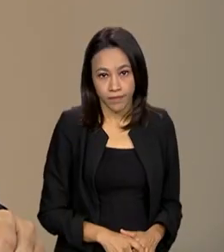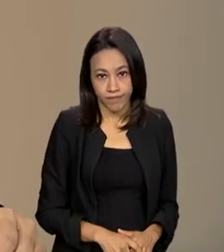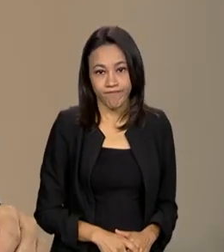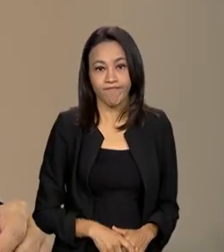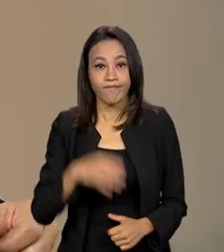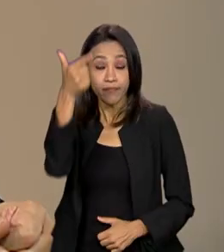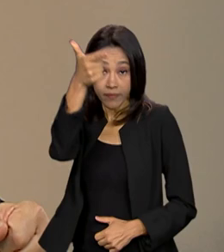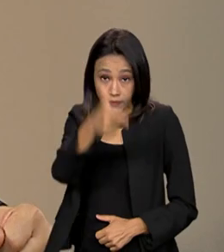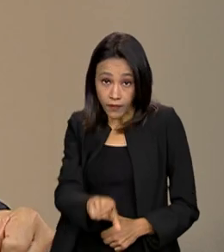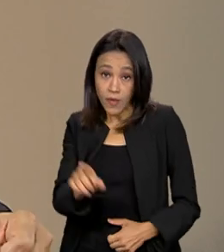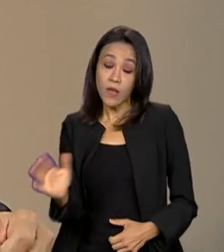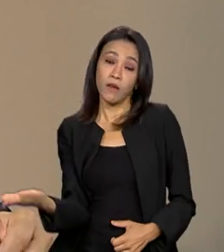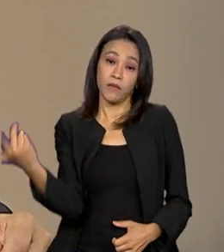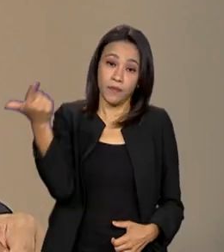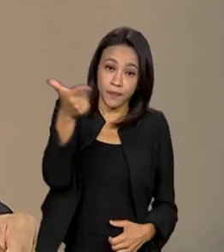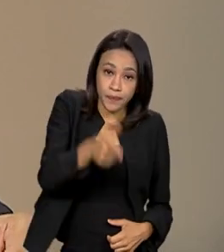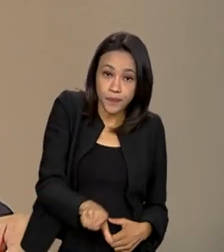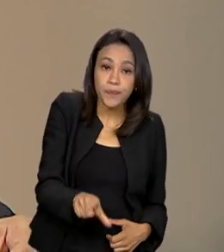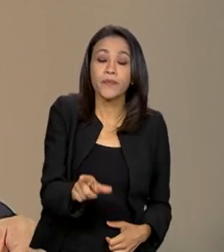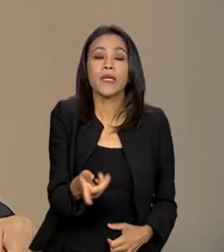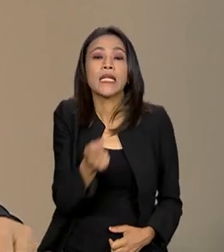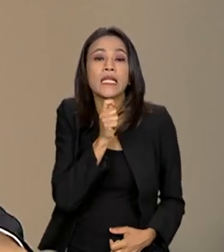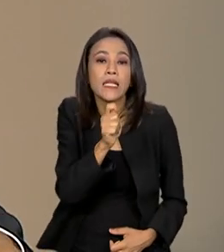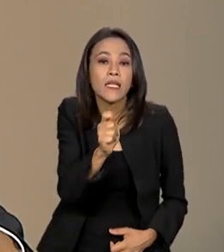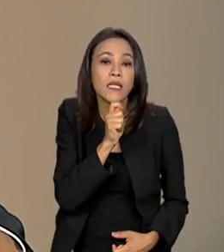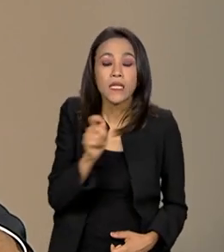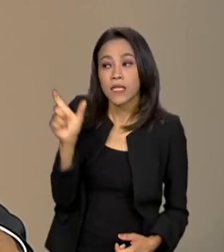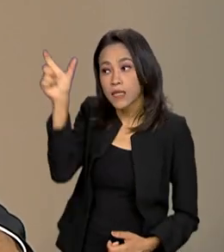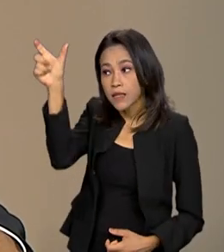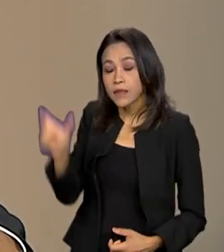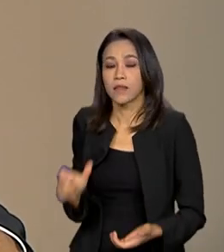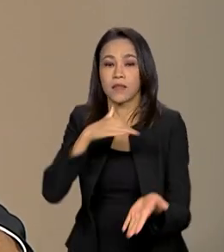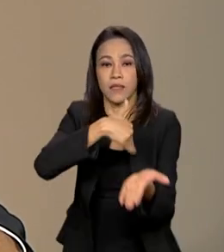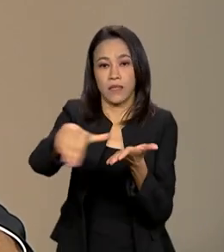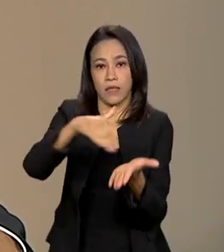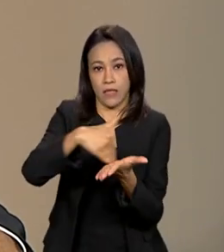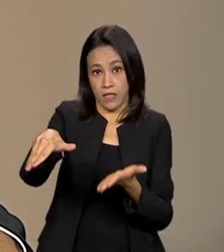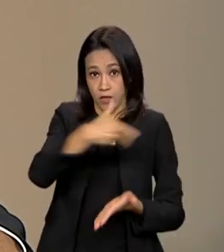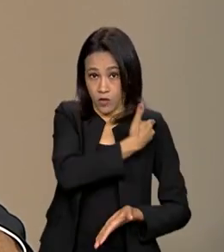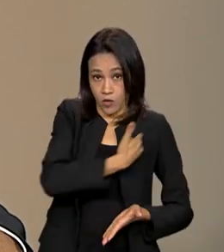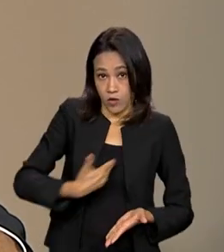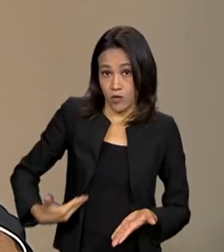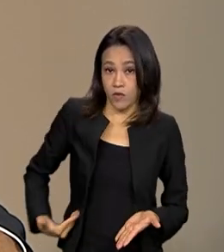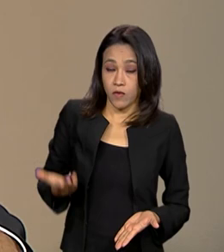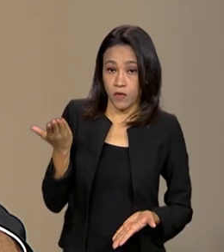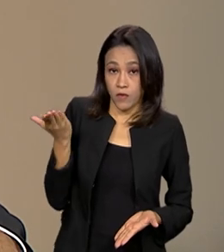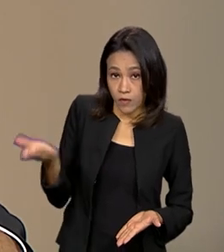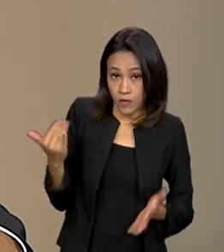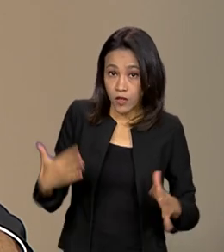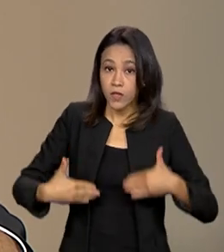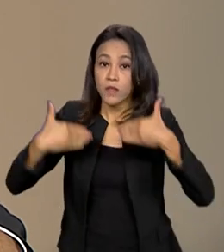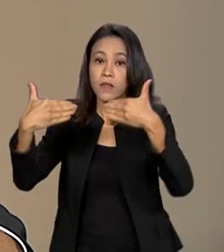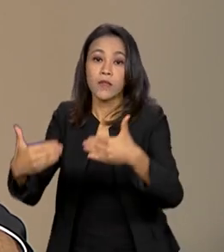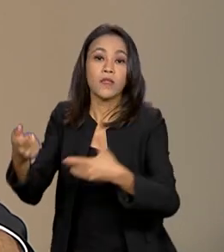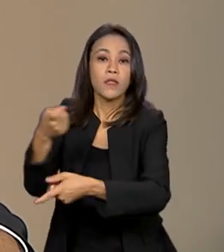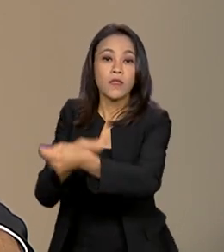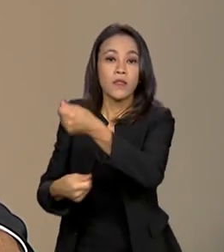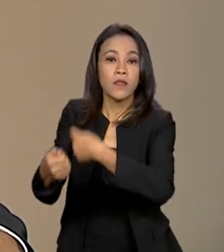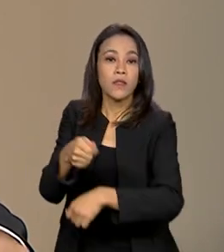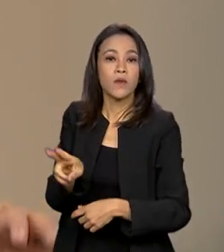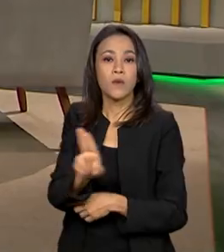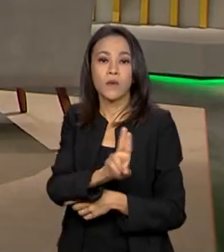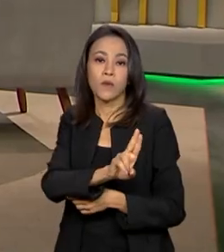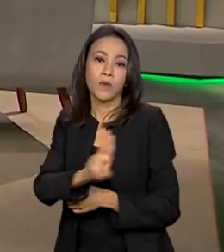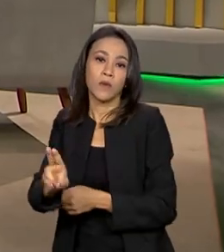Estamos de volta com o Brasil em pauta. O entrevistado é o secretário de Governo Digital do Ministério da Economia, Fernando Coelho.